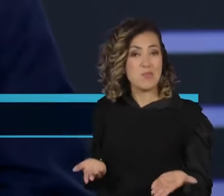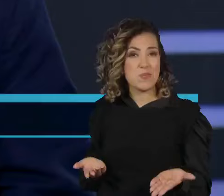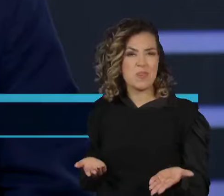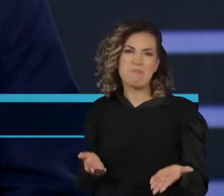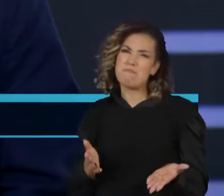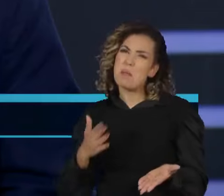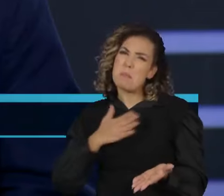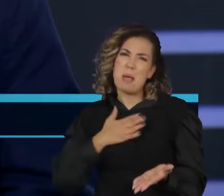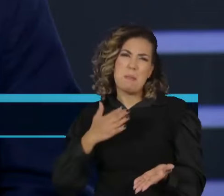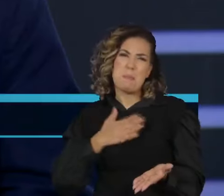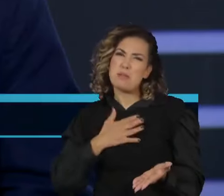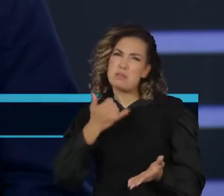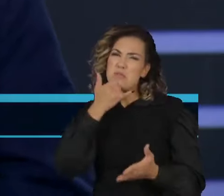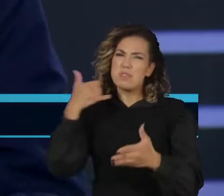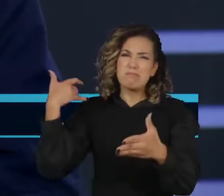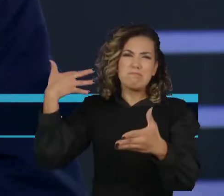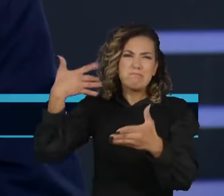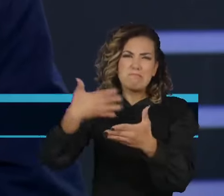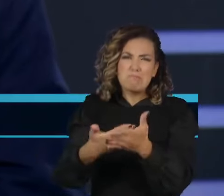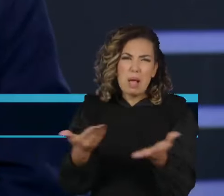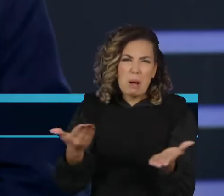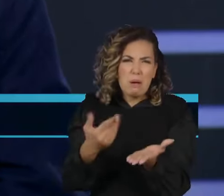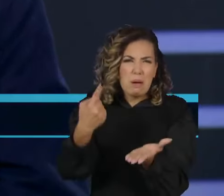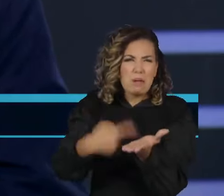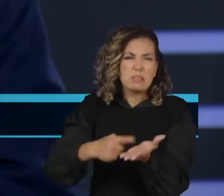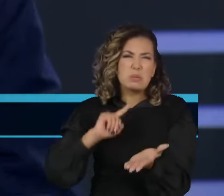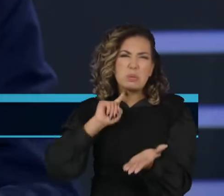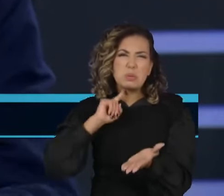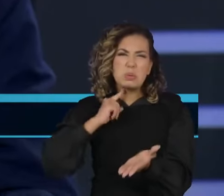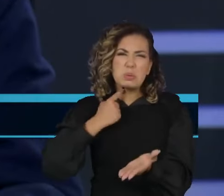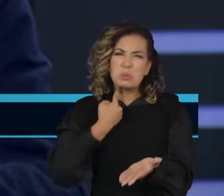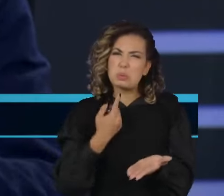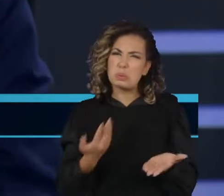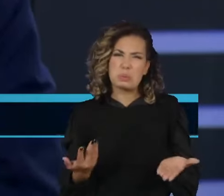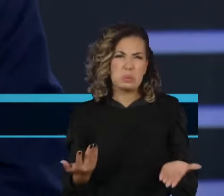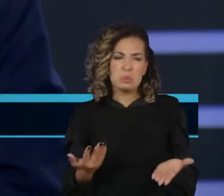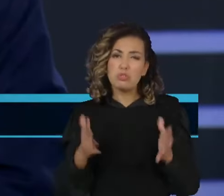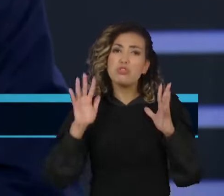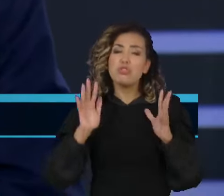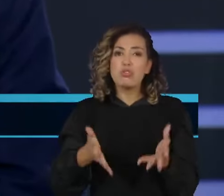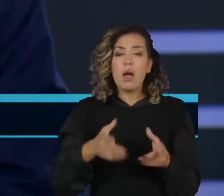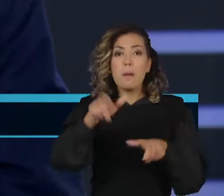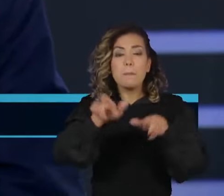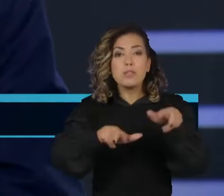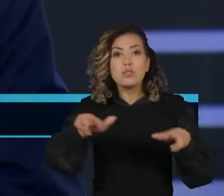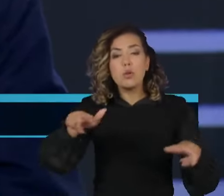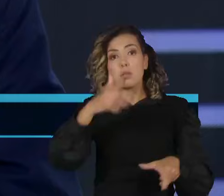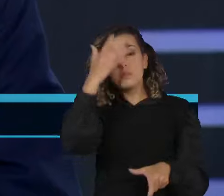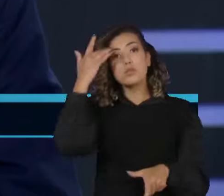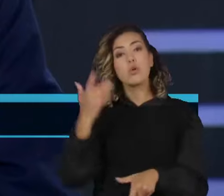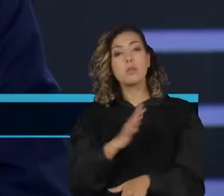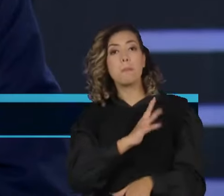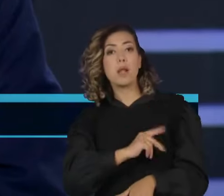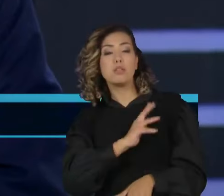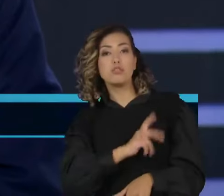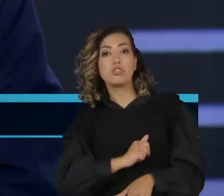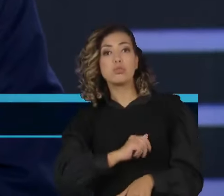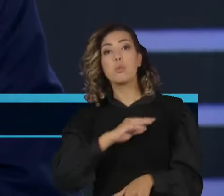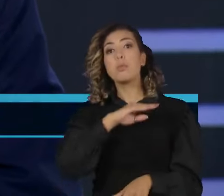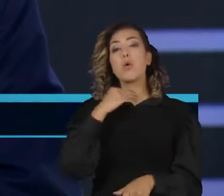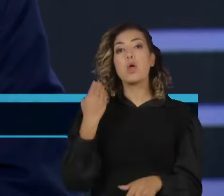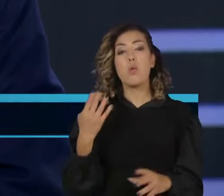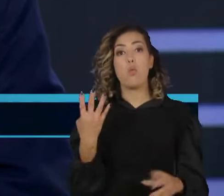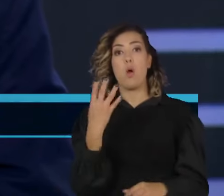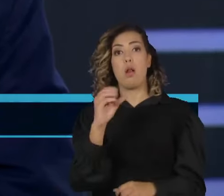mais sujos da história da humanidade. Uma hipocrisia internacional que já matou 40 mil palestinos e que, nesse caso